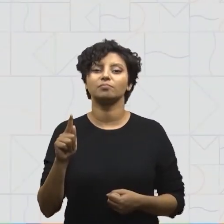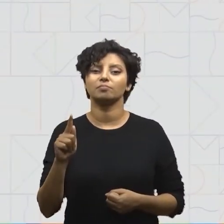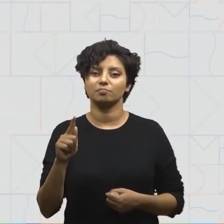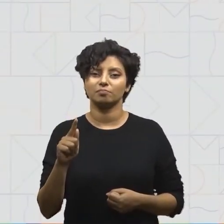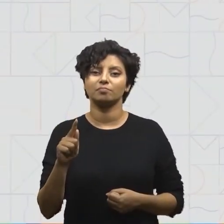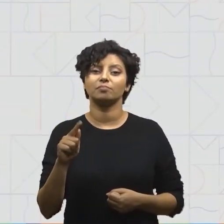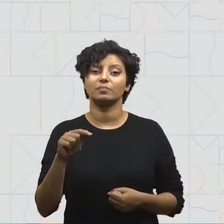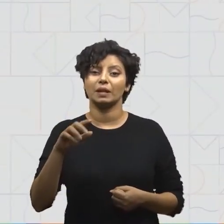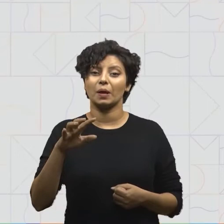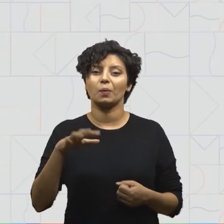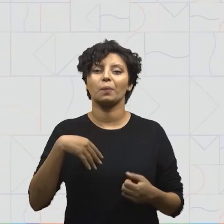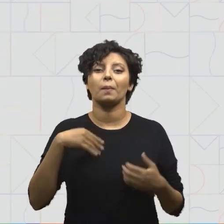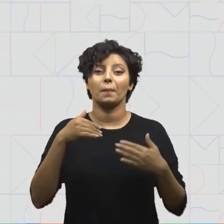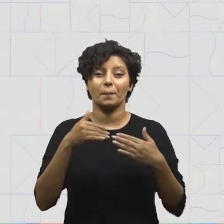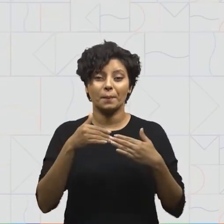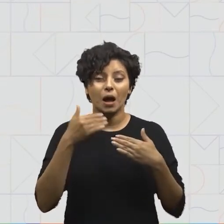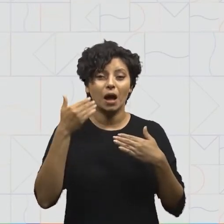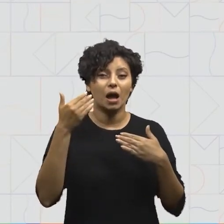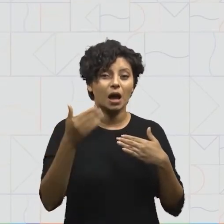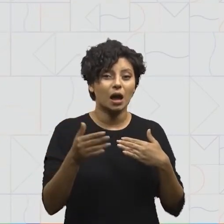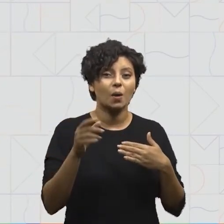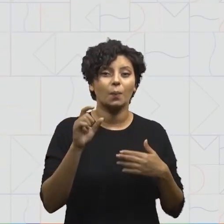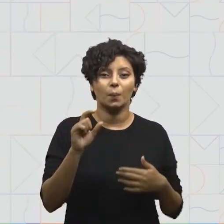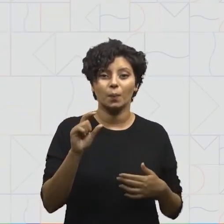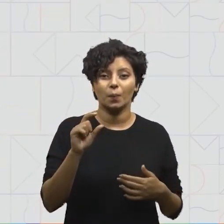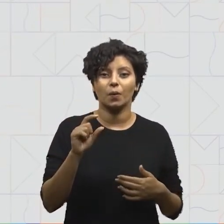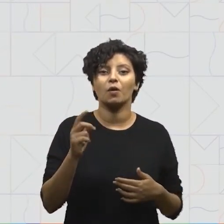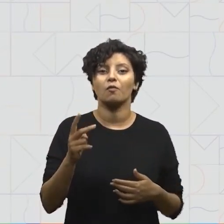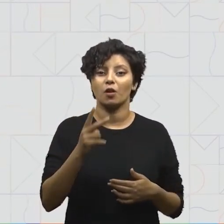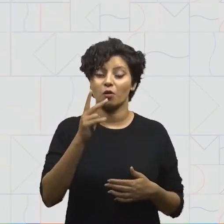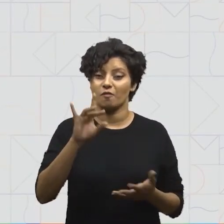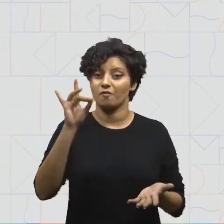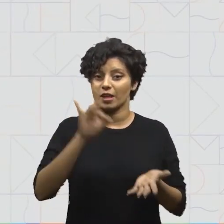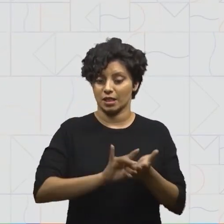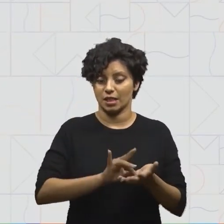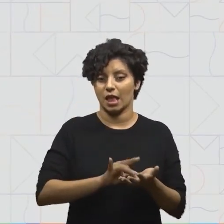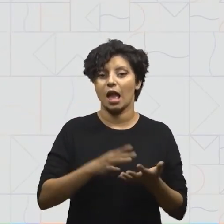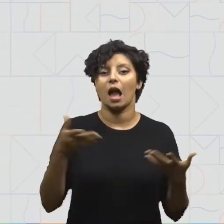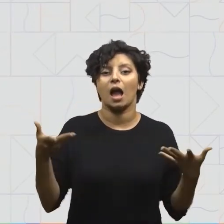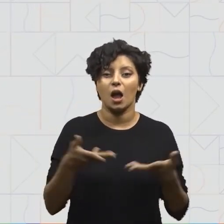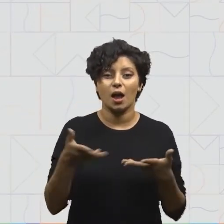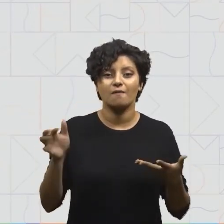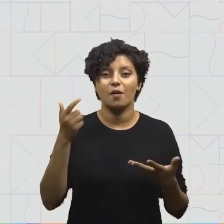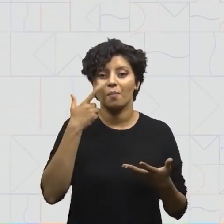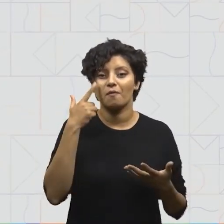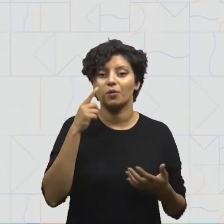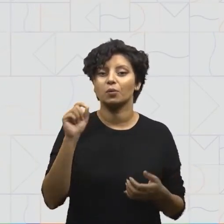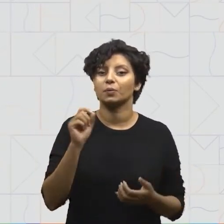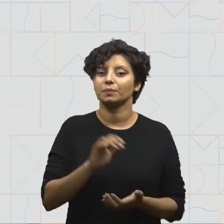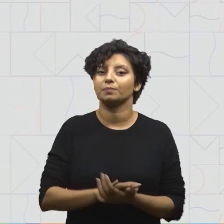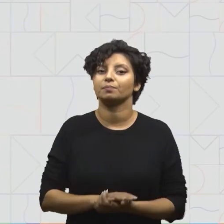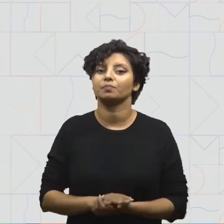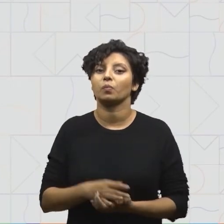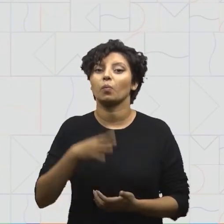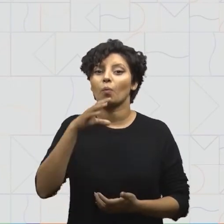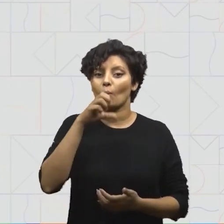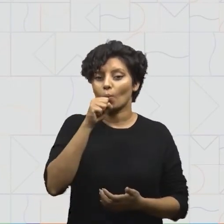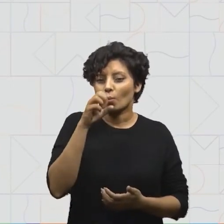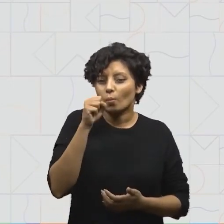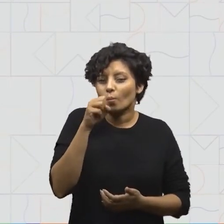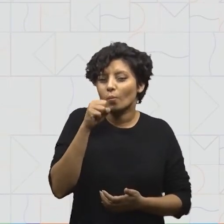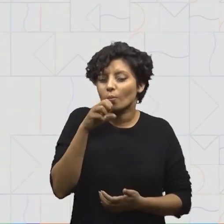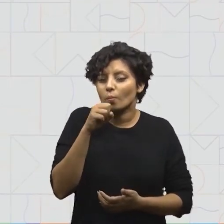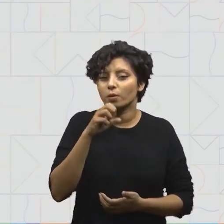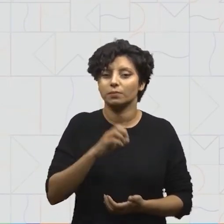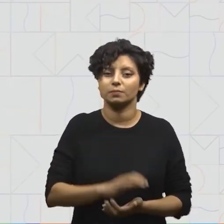Então, eu passei um pouco do valor real dela, né? Agora, vamos ver o limão.